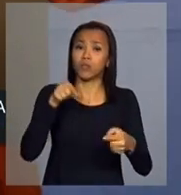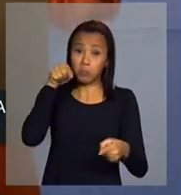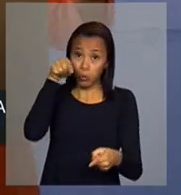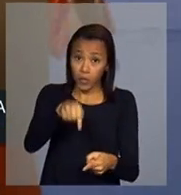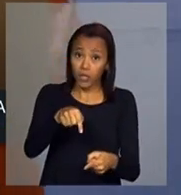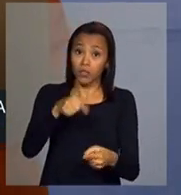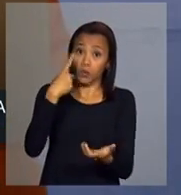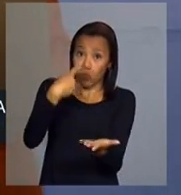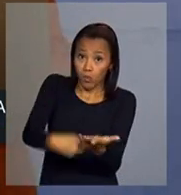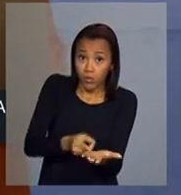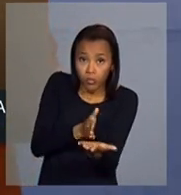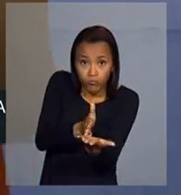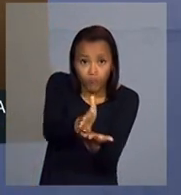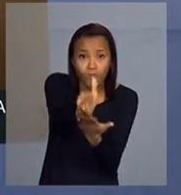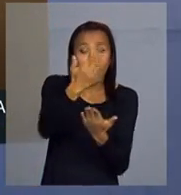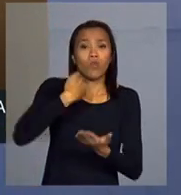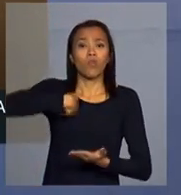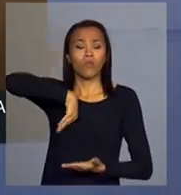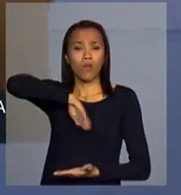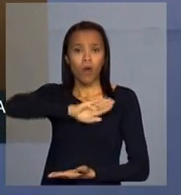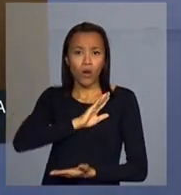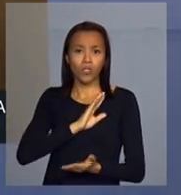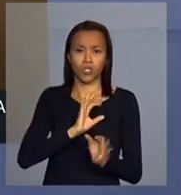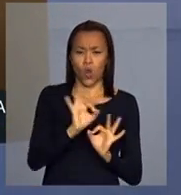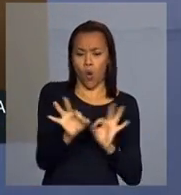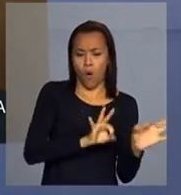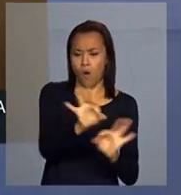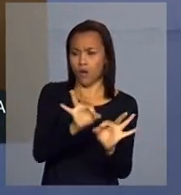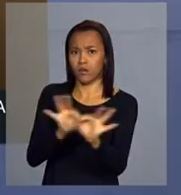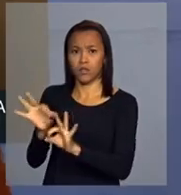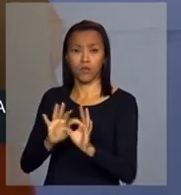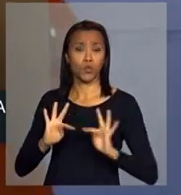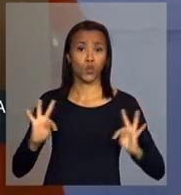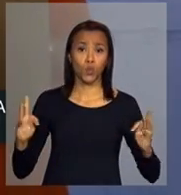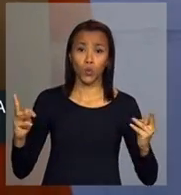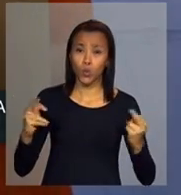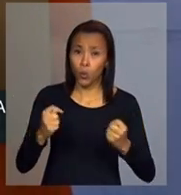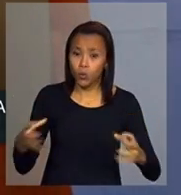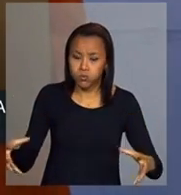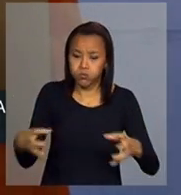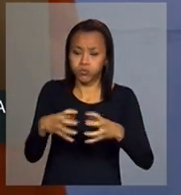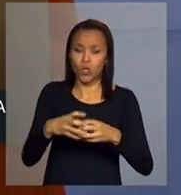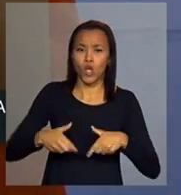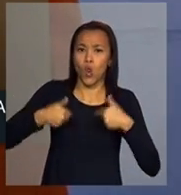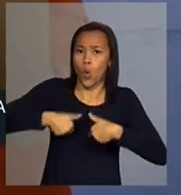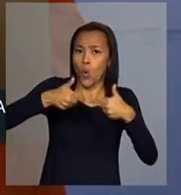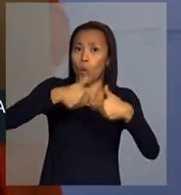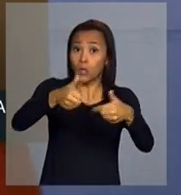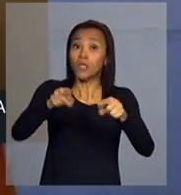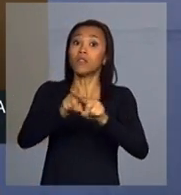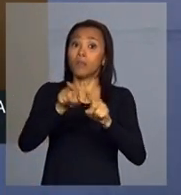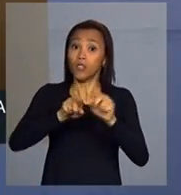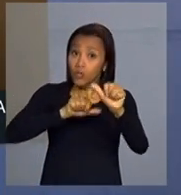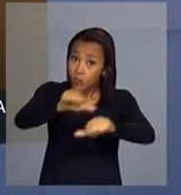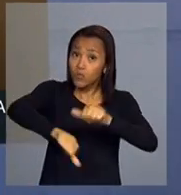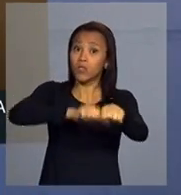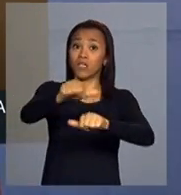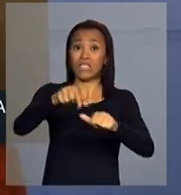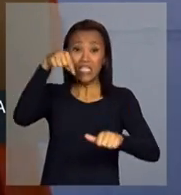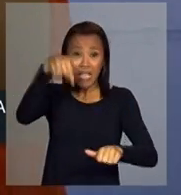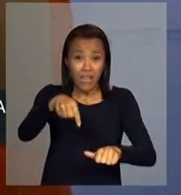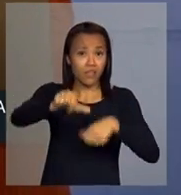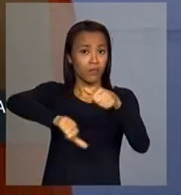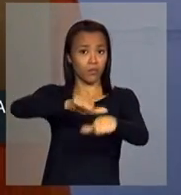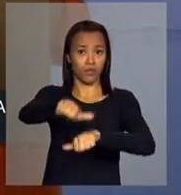constituímos todo um processo de luta e de mudança. E essa mudança não é uma